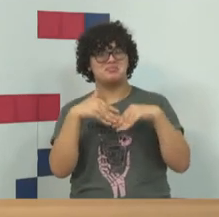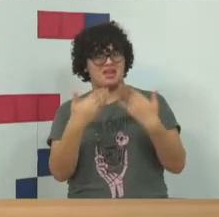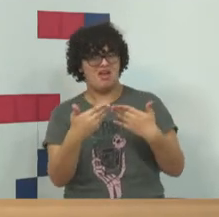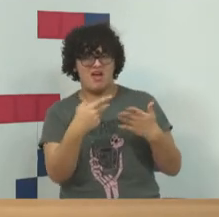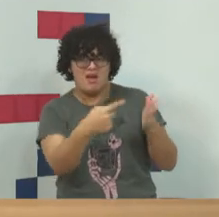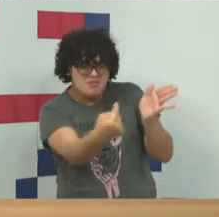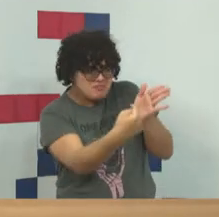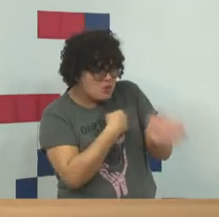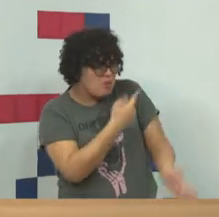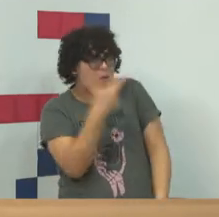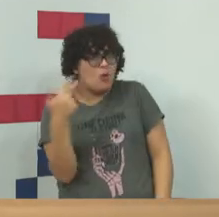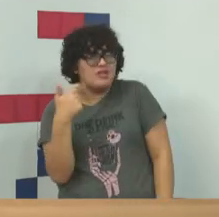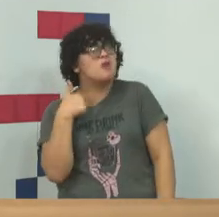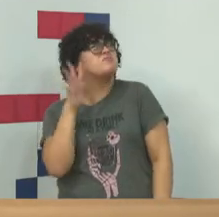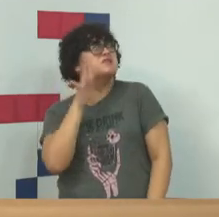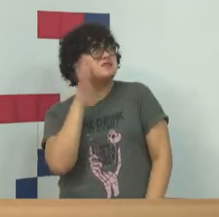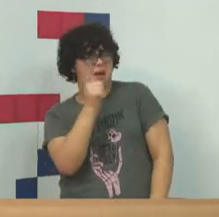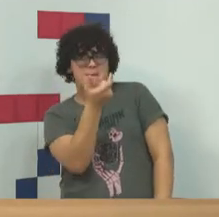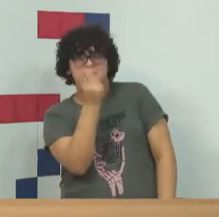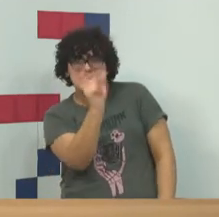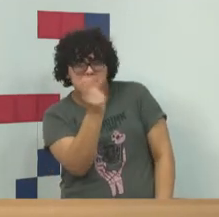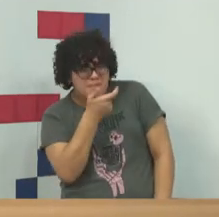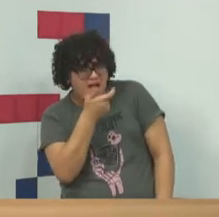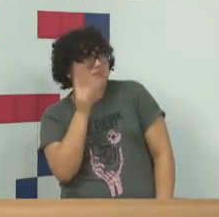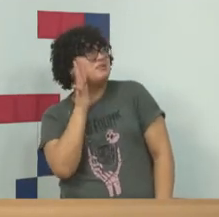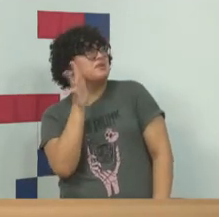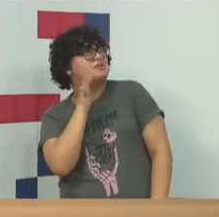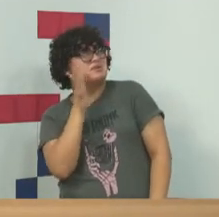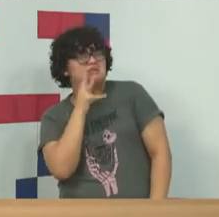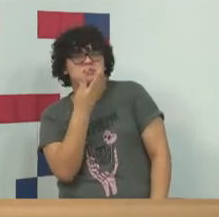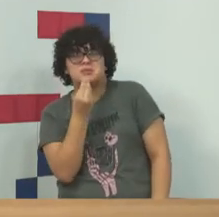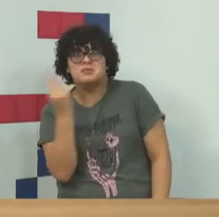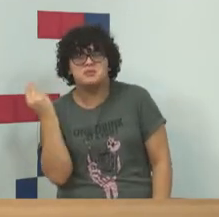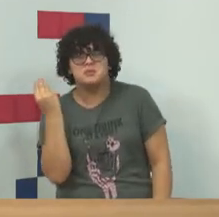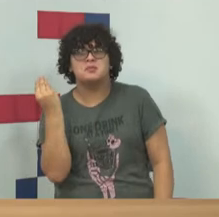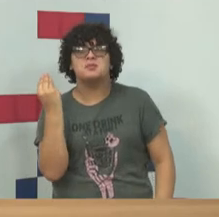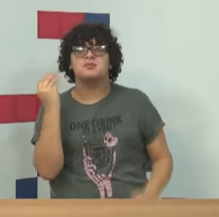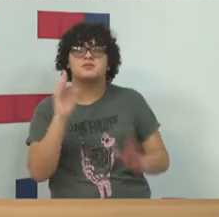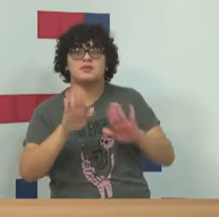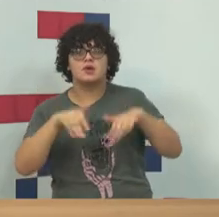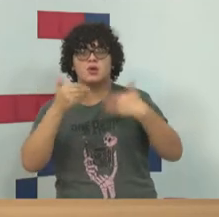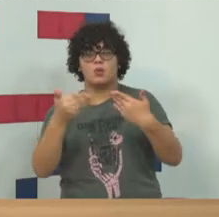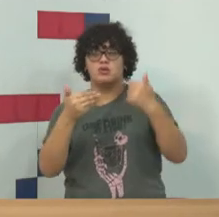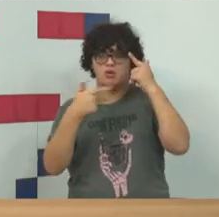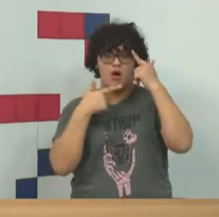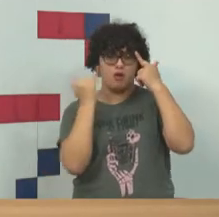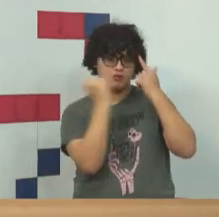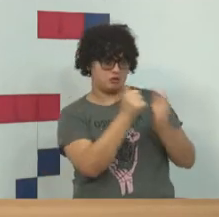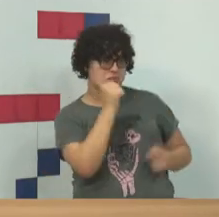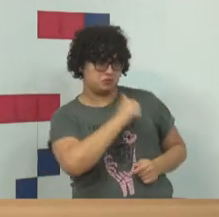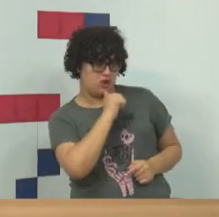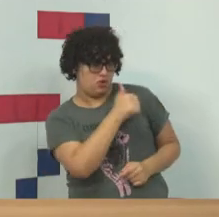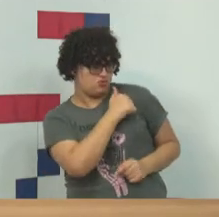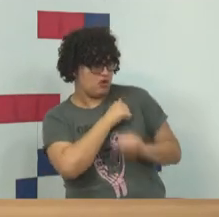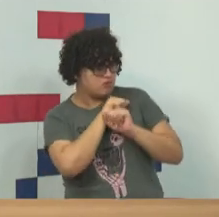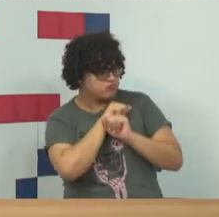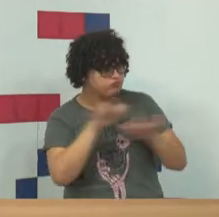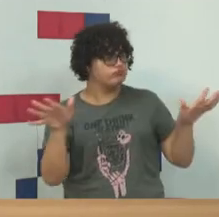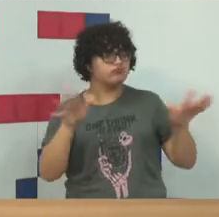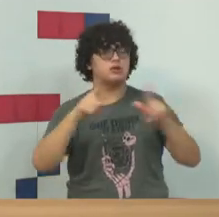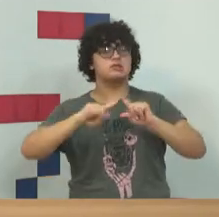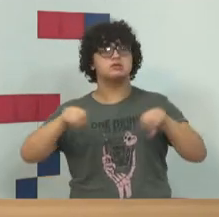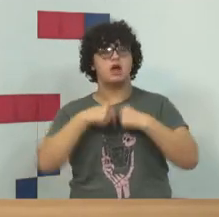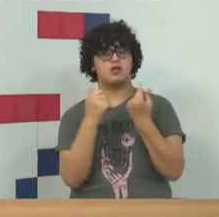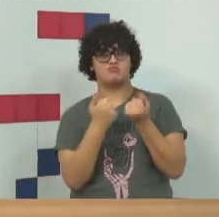que eu fiquei pensando, como é bom a gente plantar essa sementinha. Quando eu falei para ela, quando eu estava falando para os nossos alunos sobre